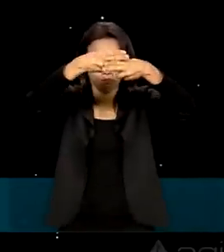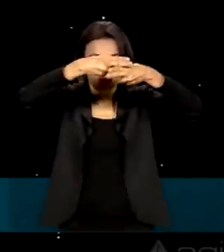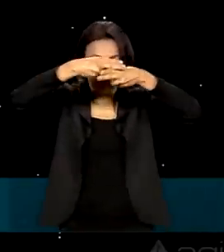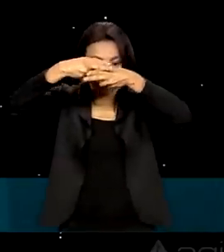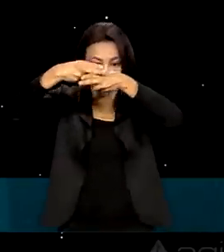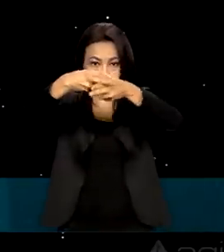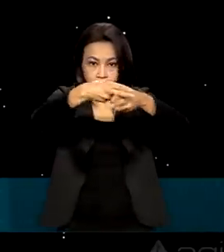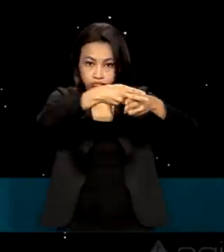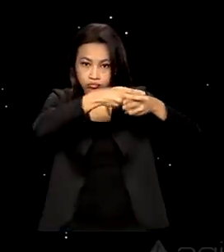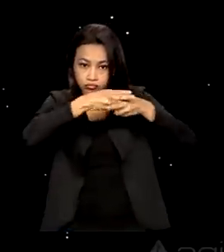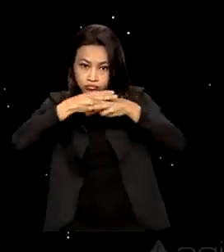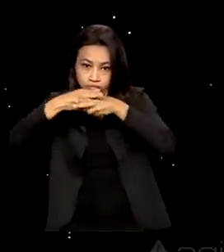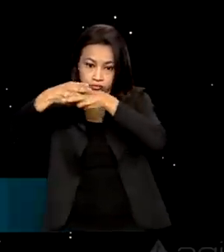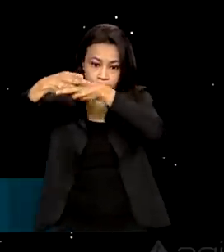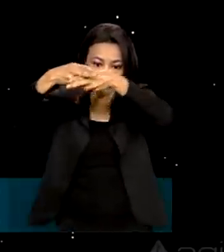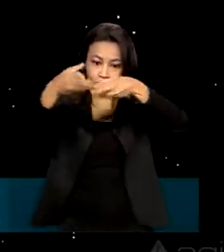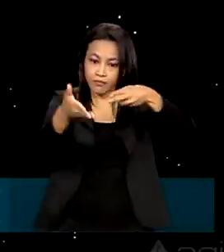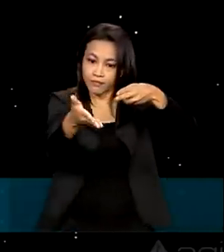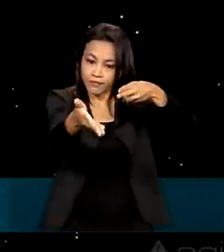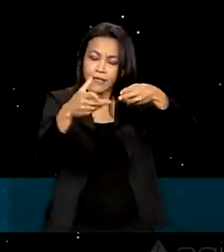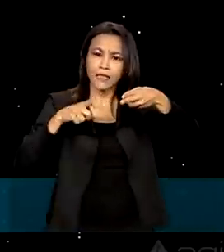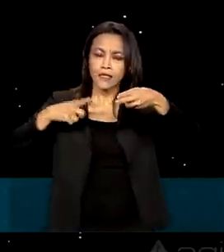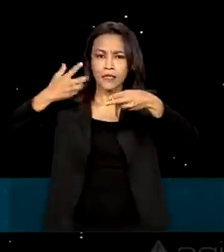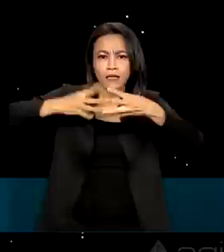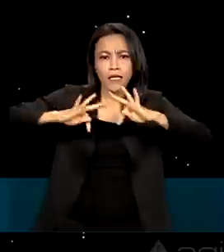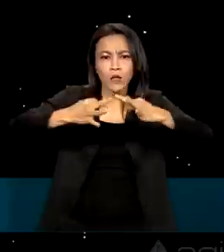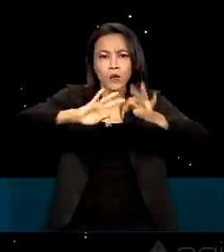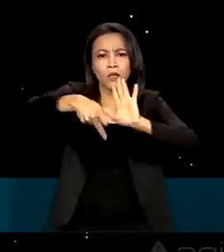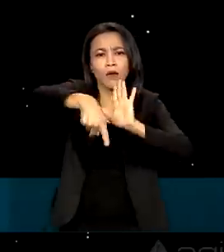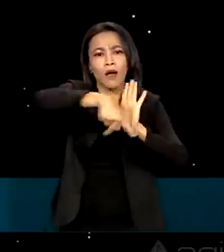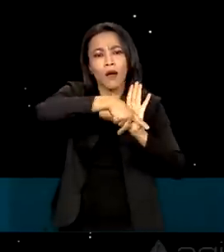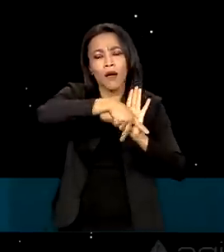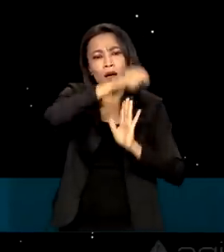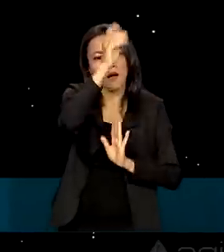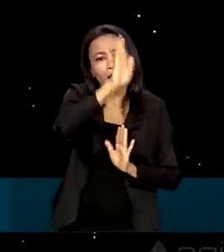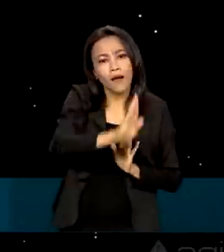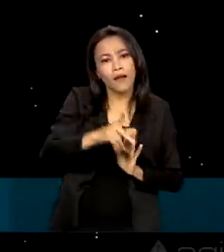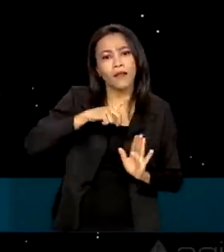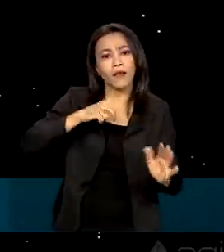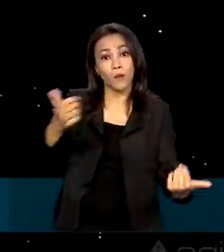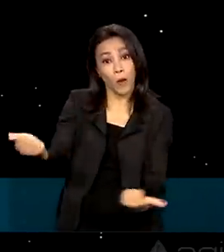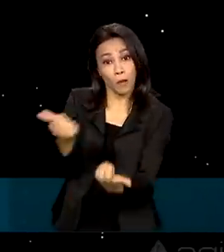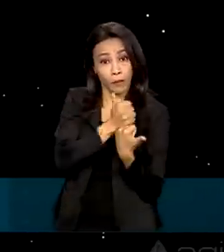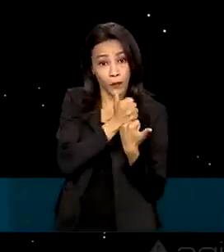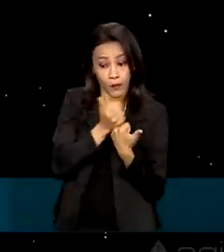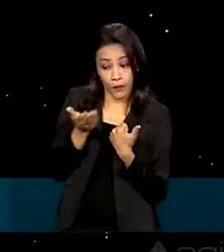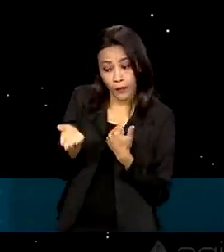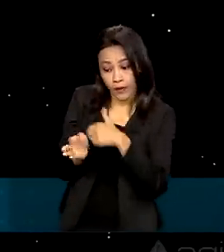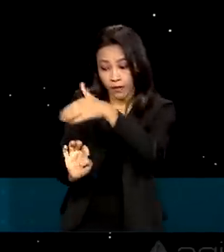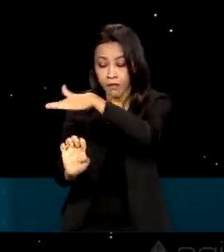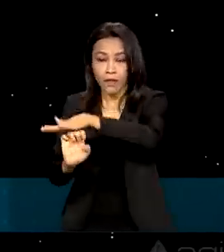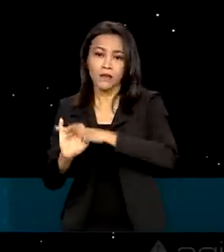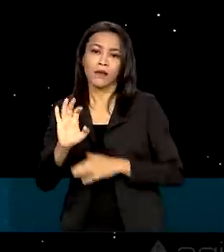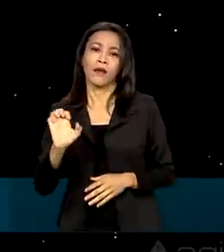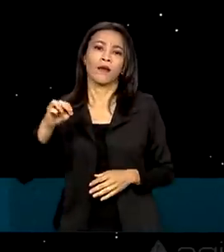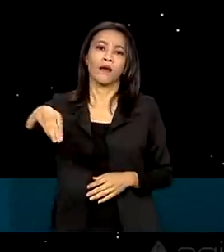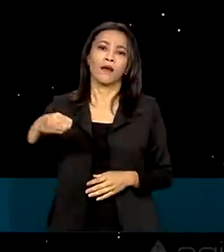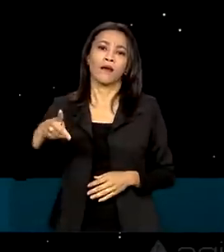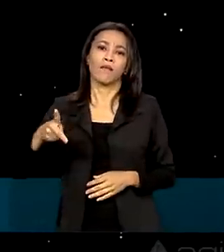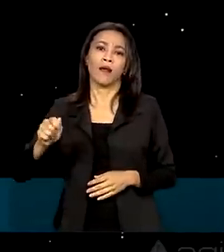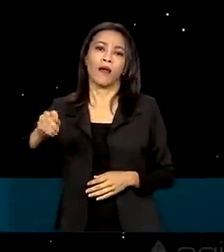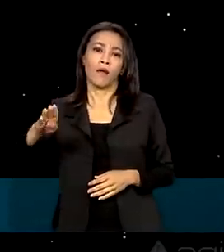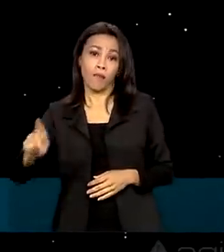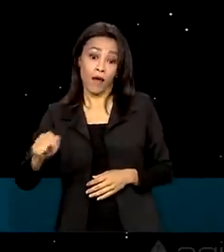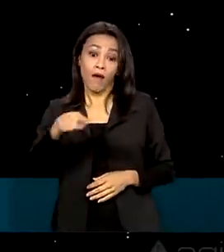Viziona Cube, desenvolvido com tecnologia brasileira e com o apoio da Embrapa. O equipamento vai entrar em órbita